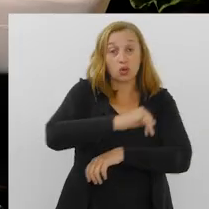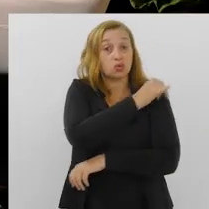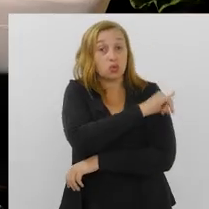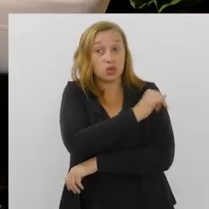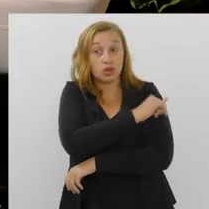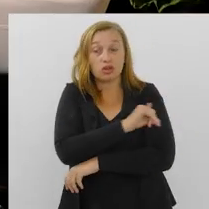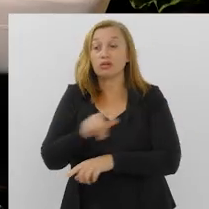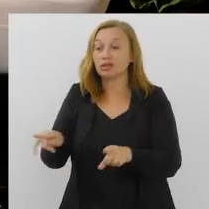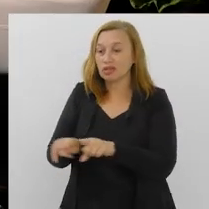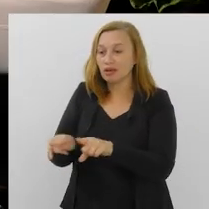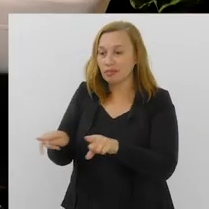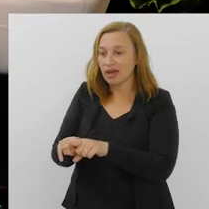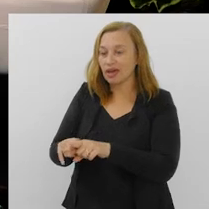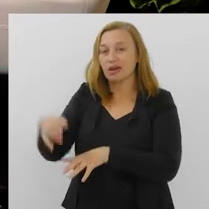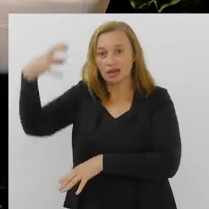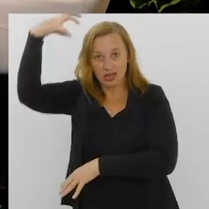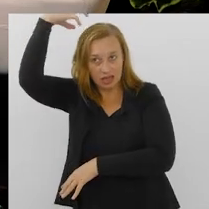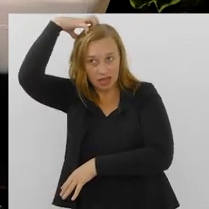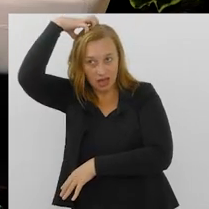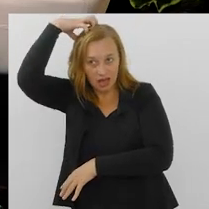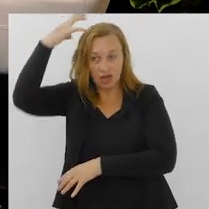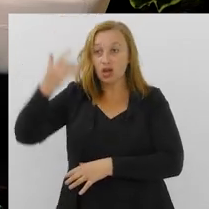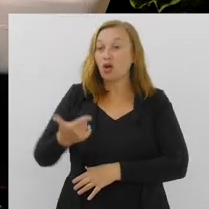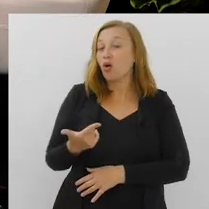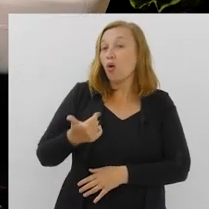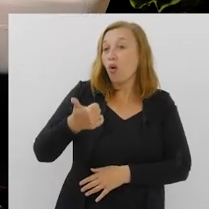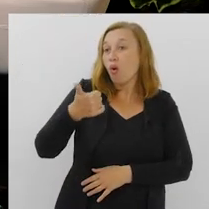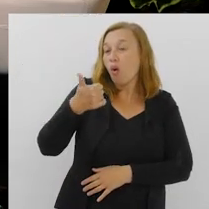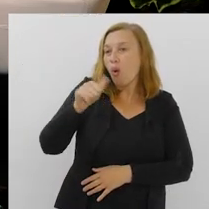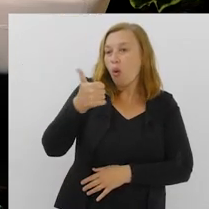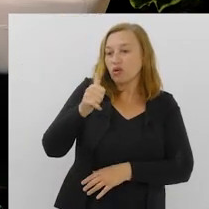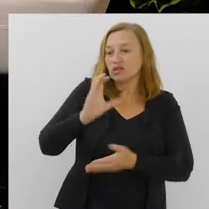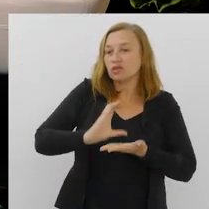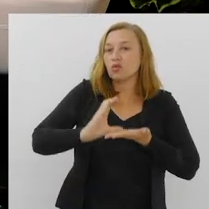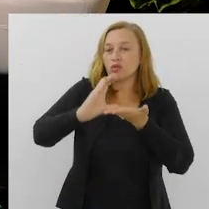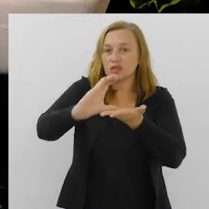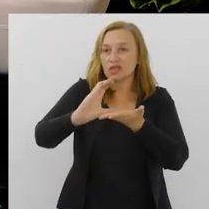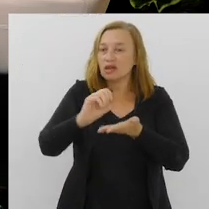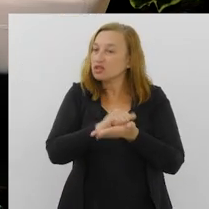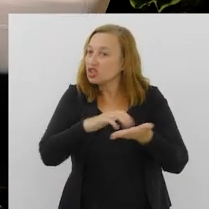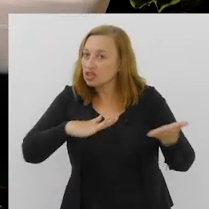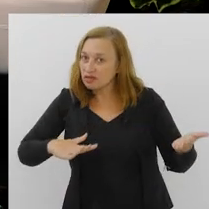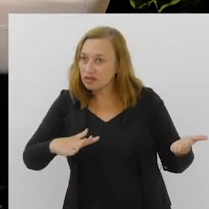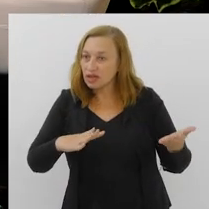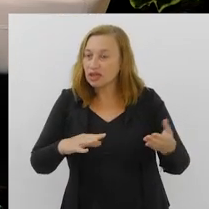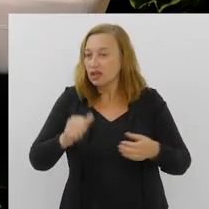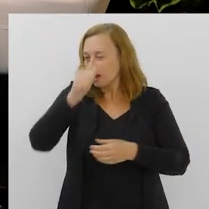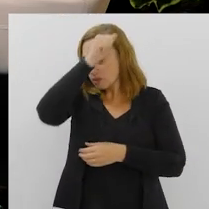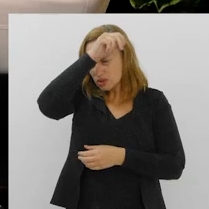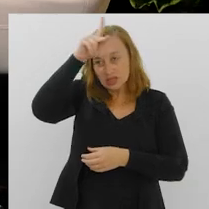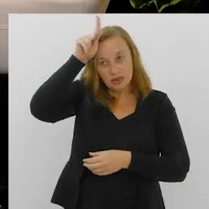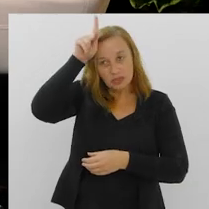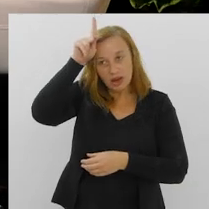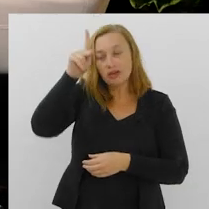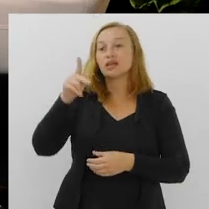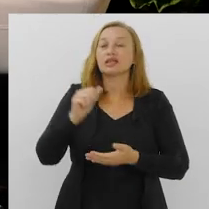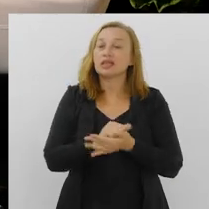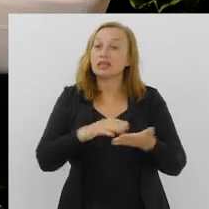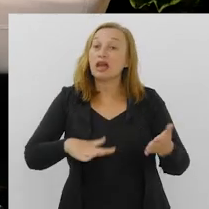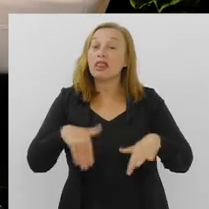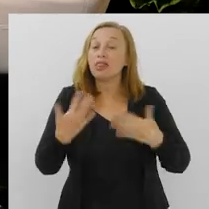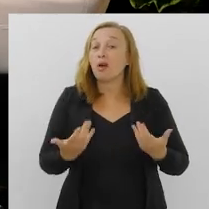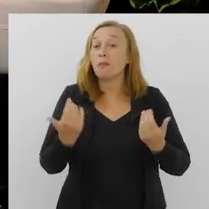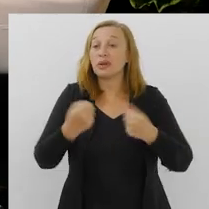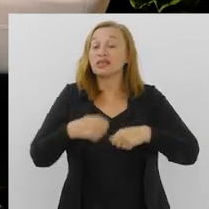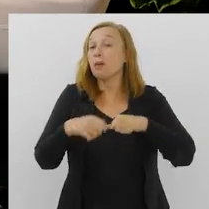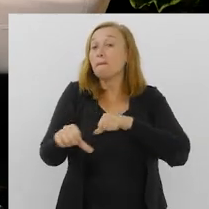Ana dos Reis. Só temos hoje 11 conselhos e atividades, conselhos municipais da juventude de atividade.